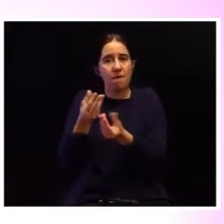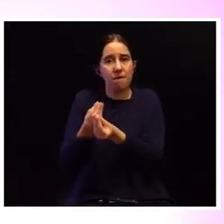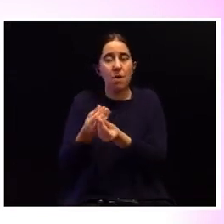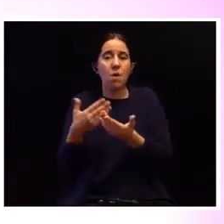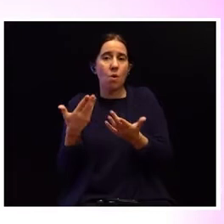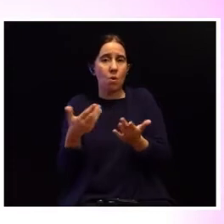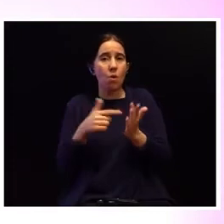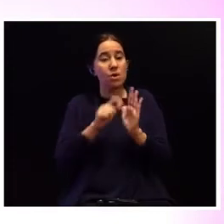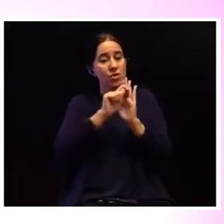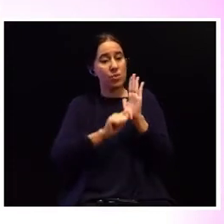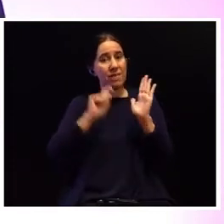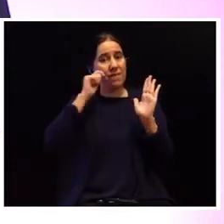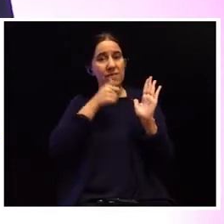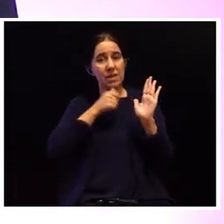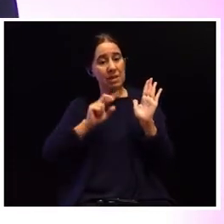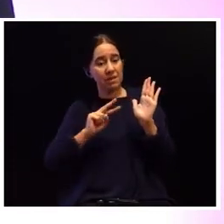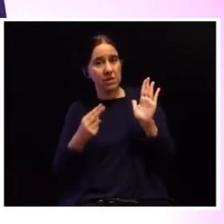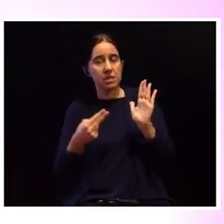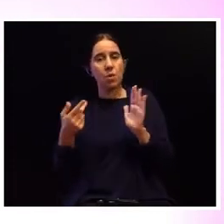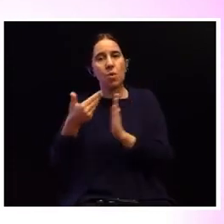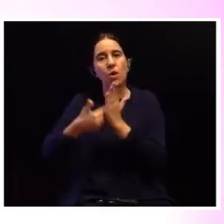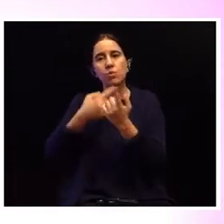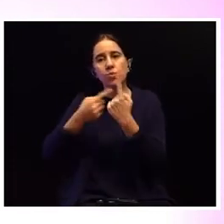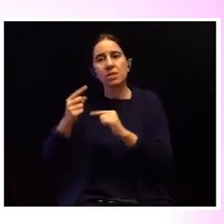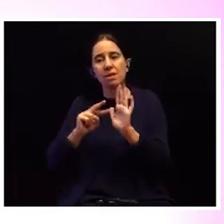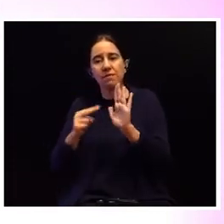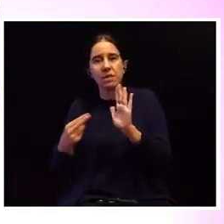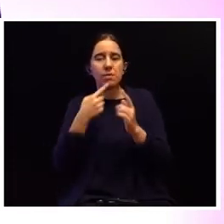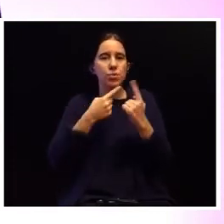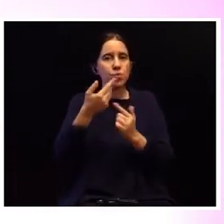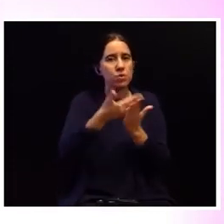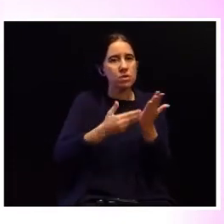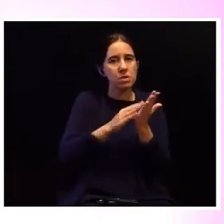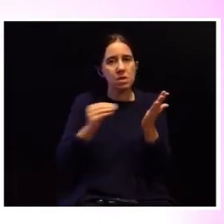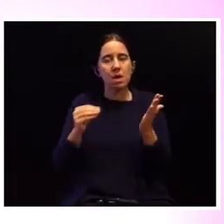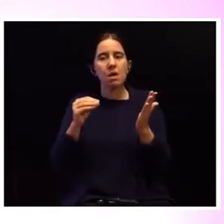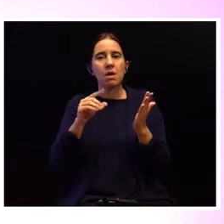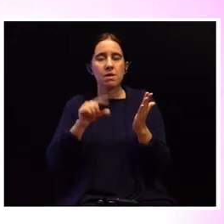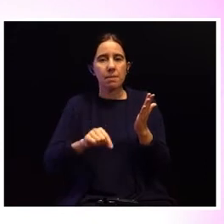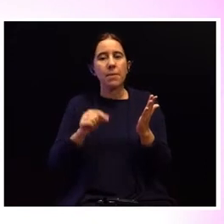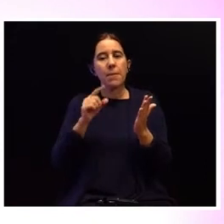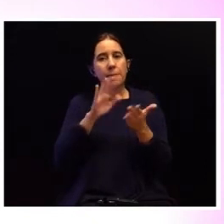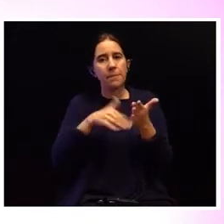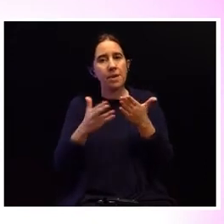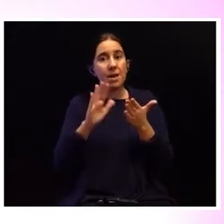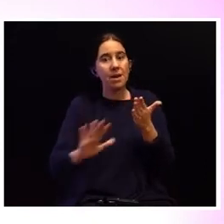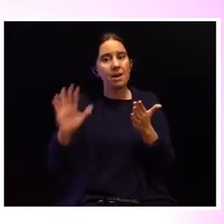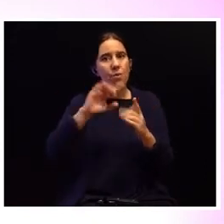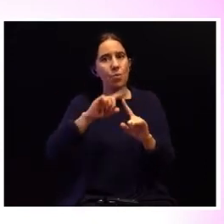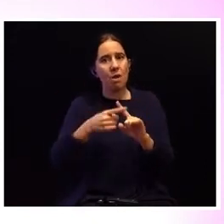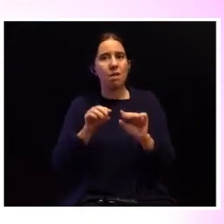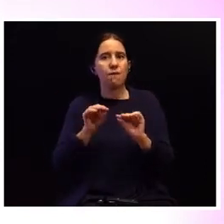a revisão do estatuto da vítima, a revisão do auto-notícia e denúncia padrão, o plano anual de formação e aqui sublinhar a